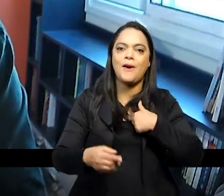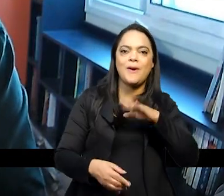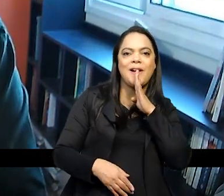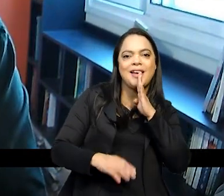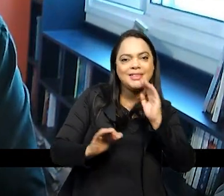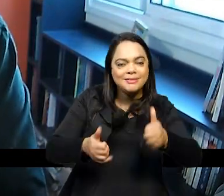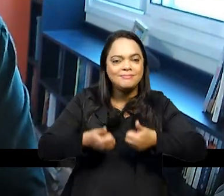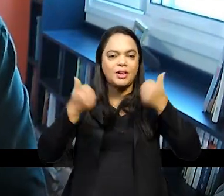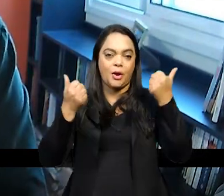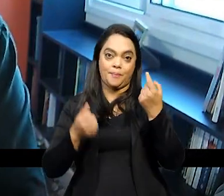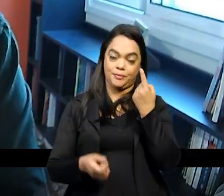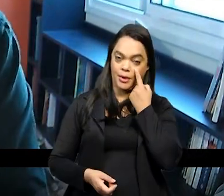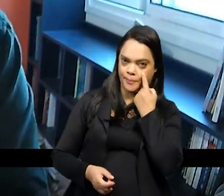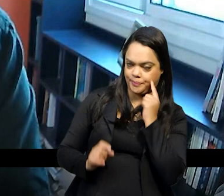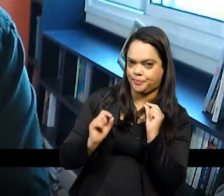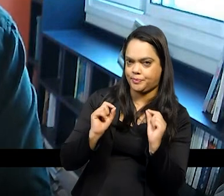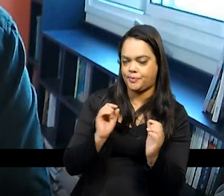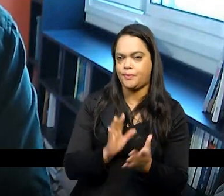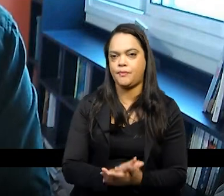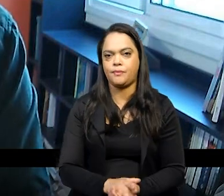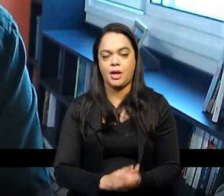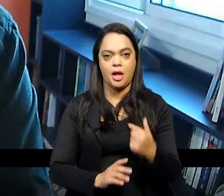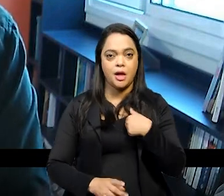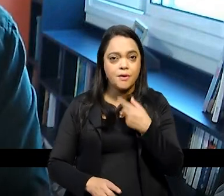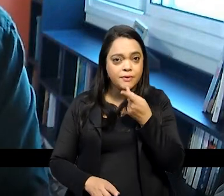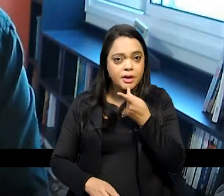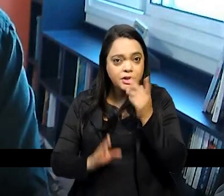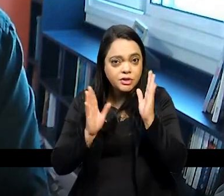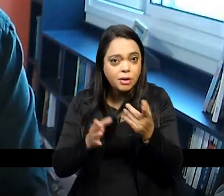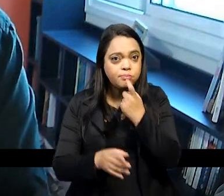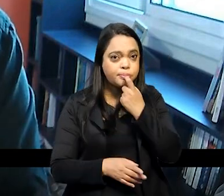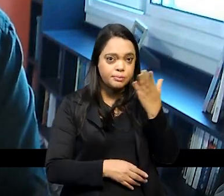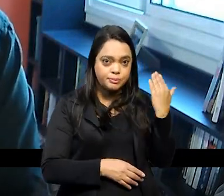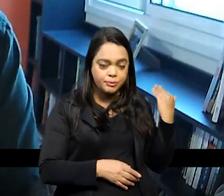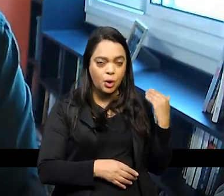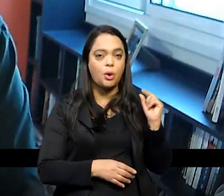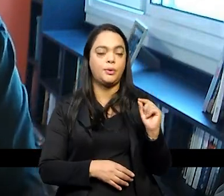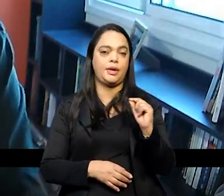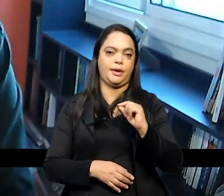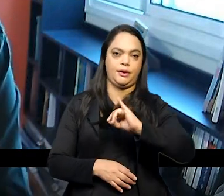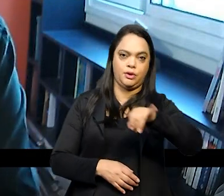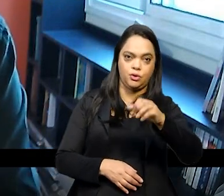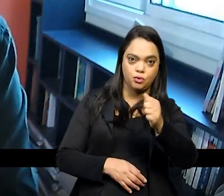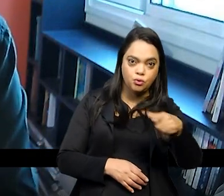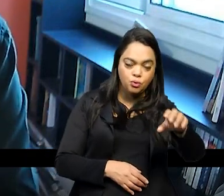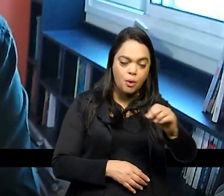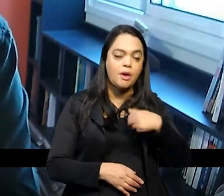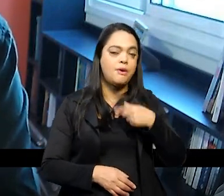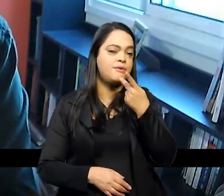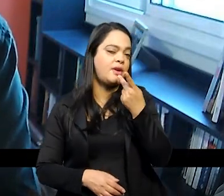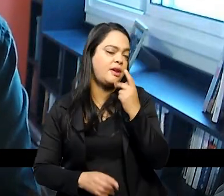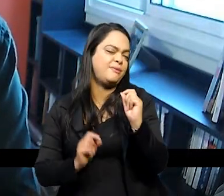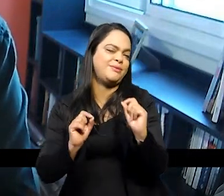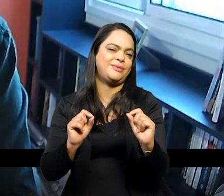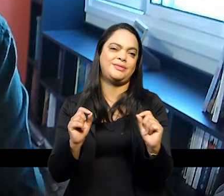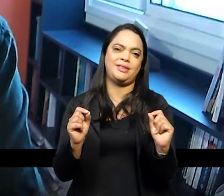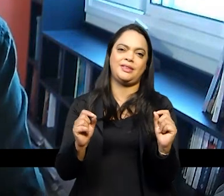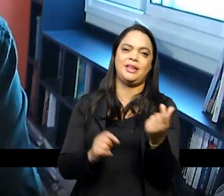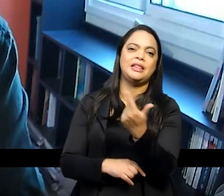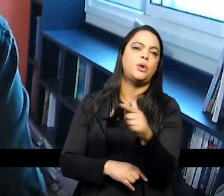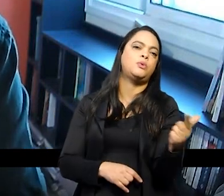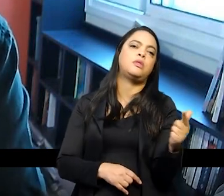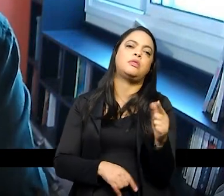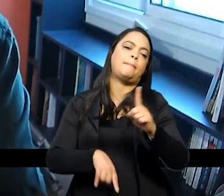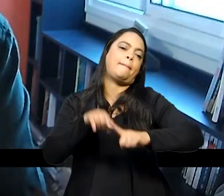então eu disse agora há pouco e acho que isso faz sentido João que não existe um único